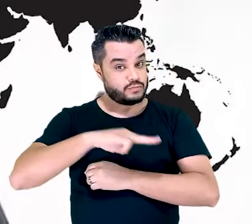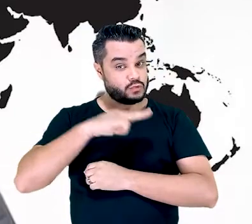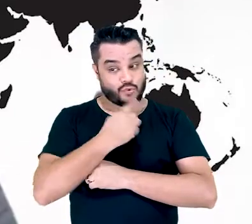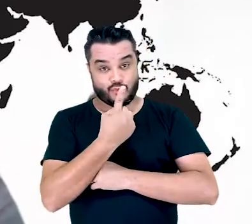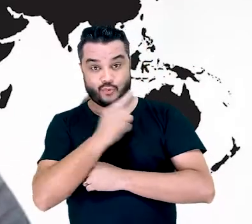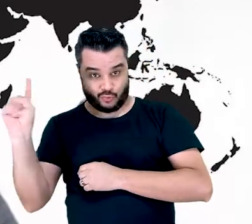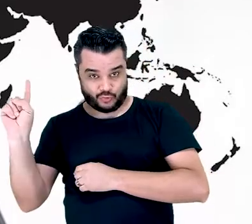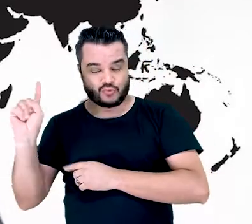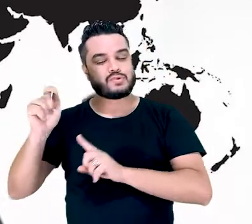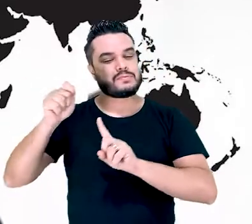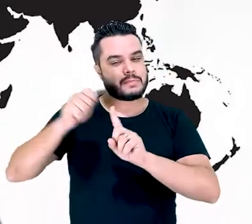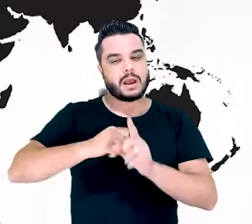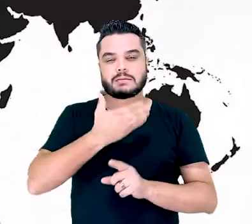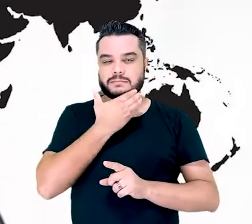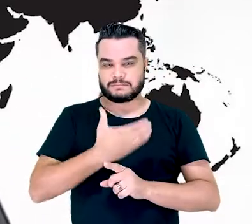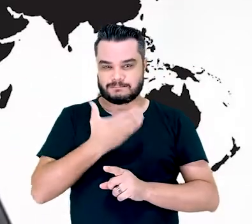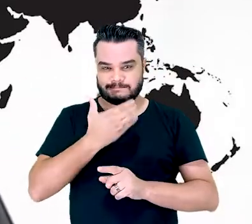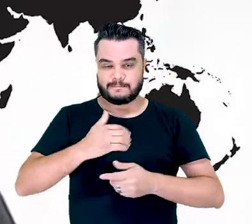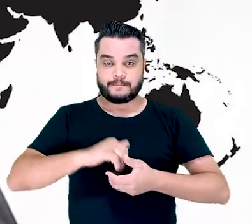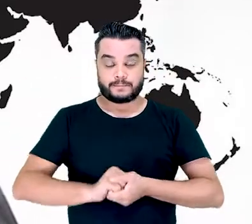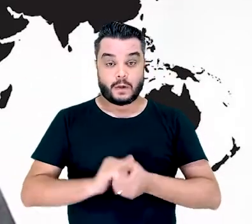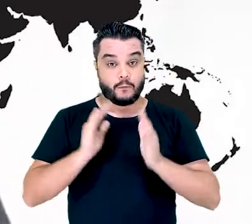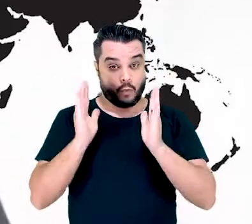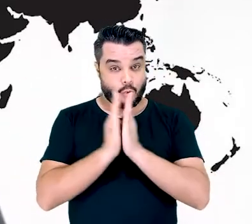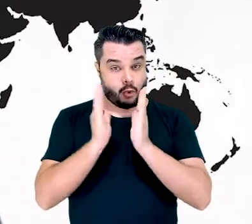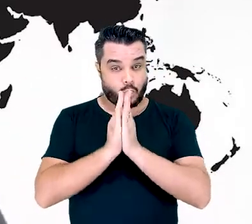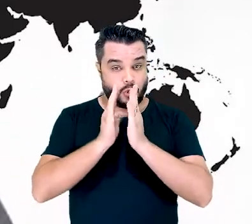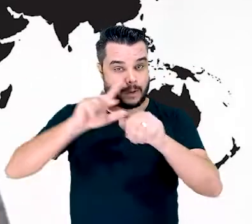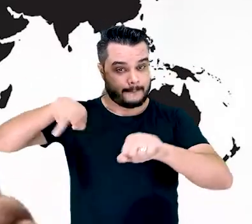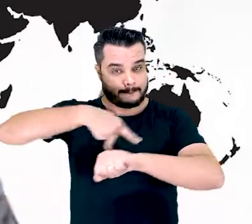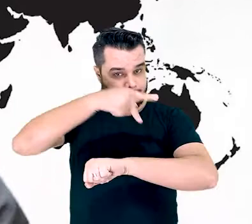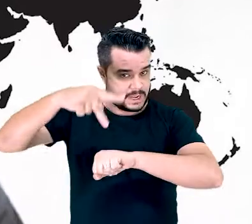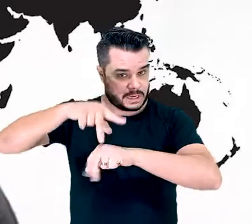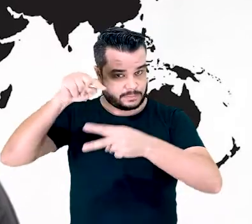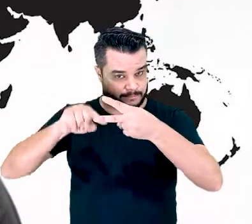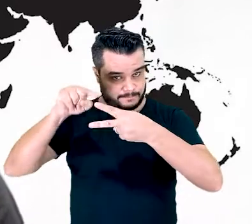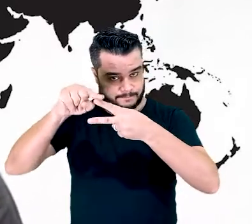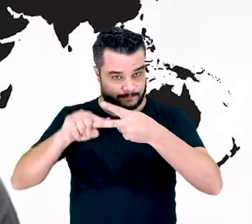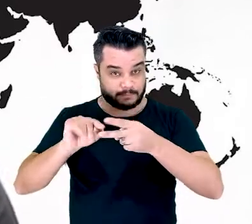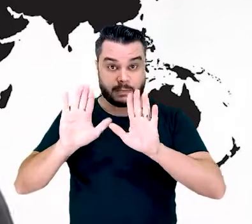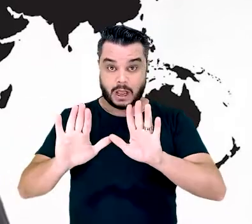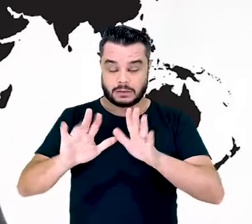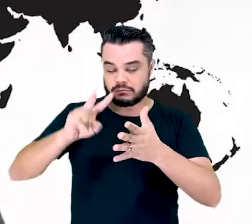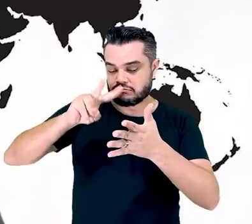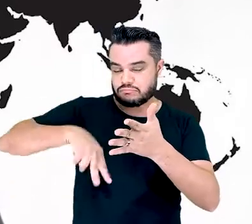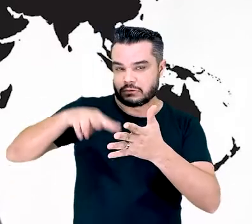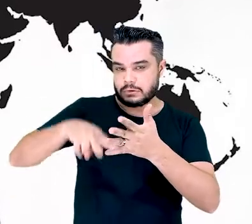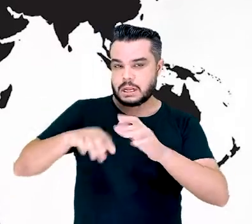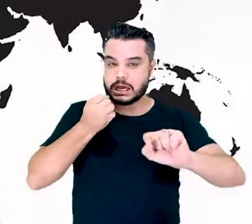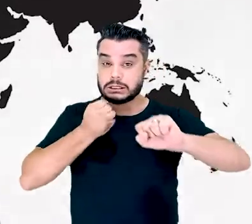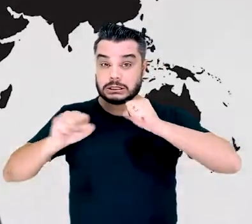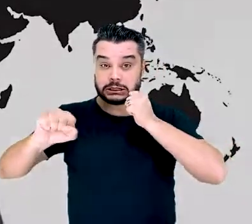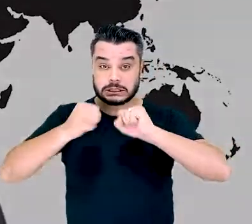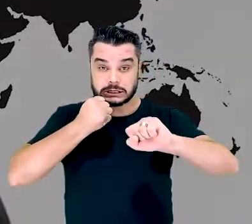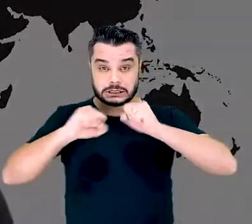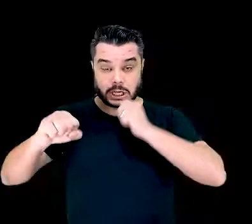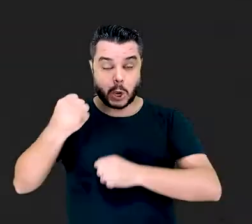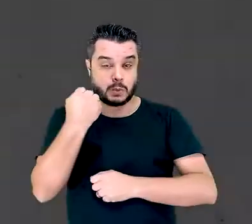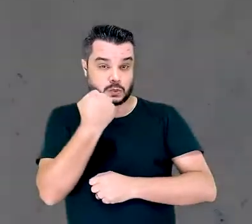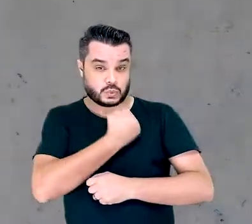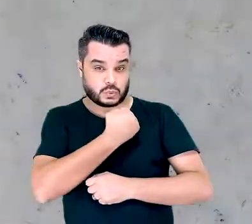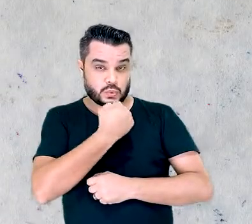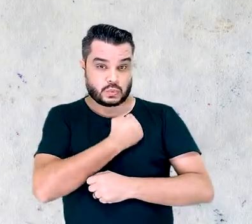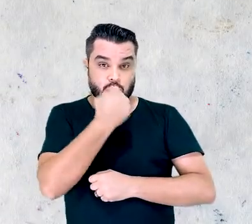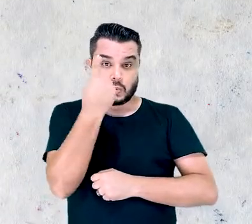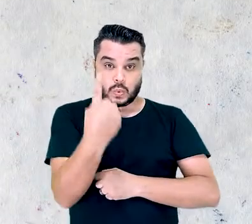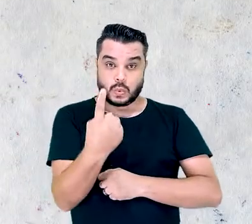missões nesse mês de dezembro e nós vamos orar por duas nações. Mas antes, eu quero deixar aqui um versículo da